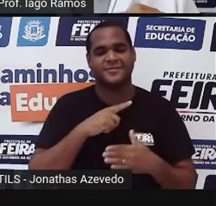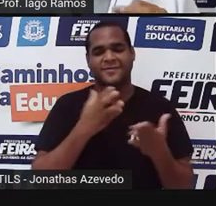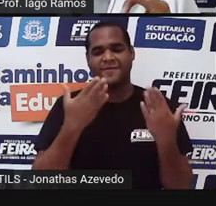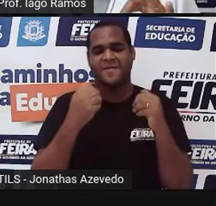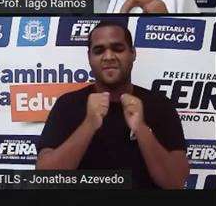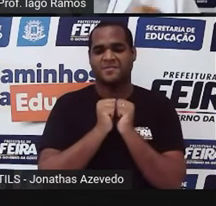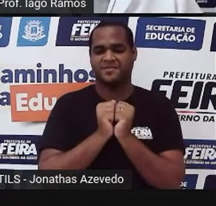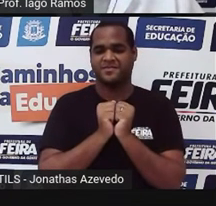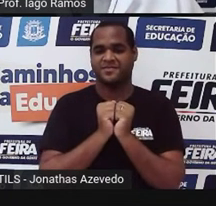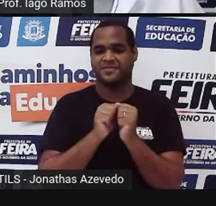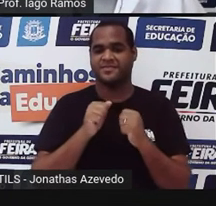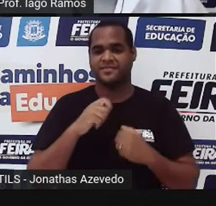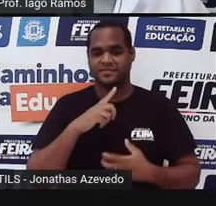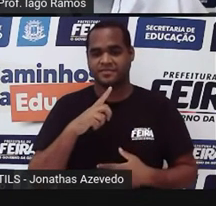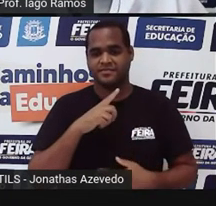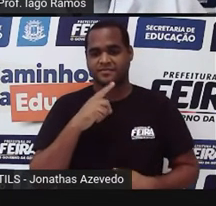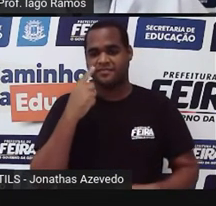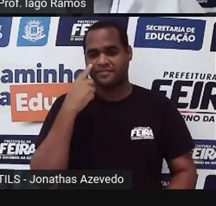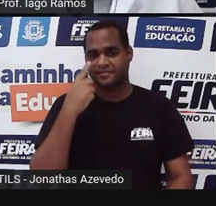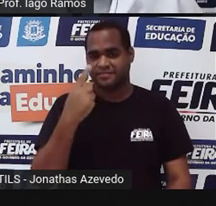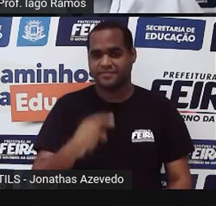juntos? Olha só, vem comigo.